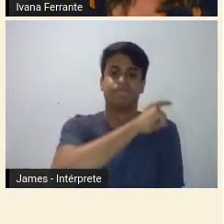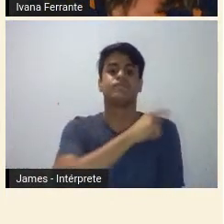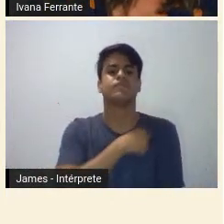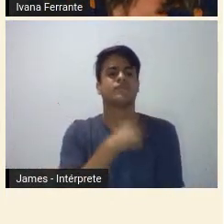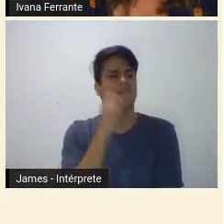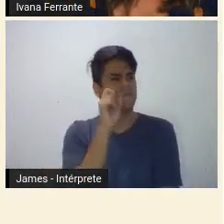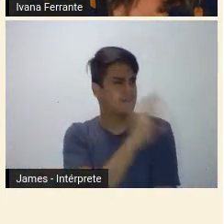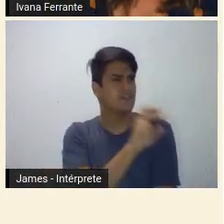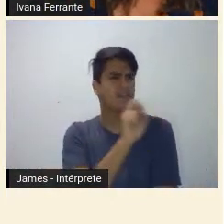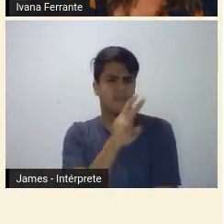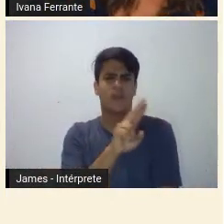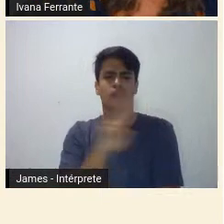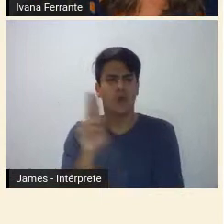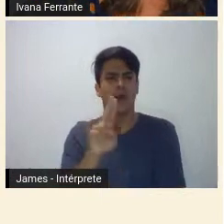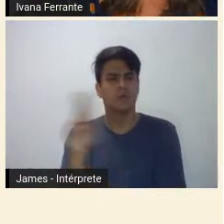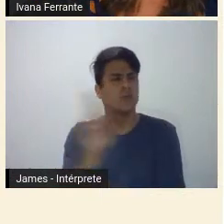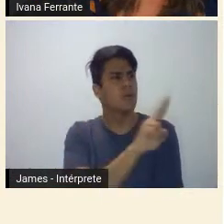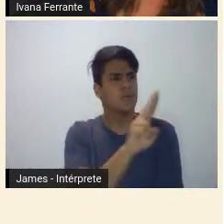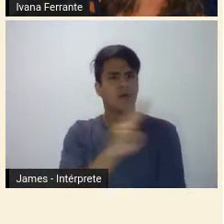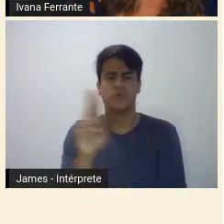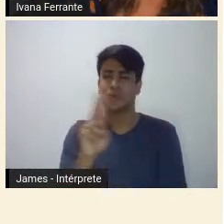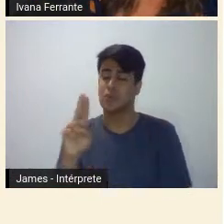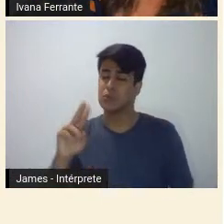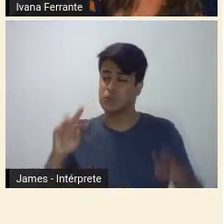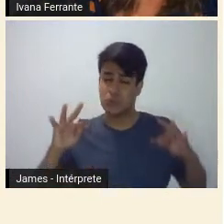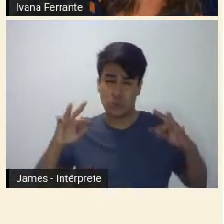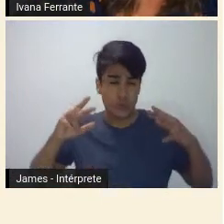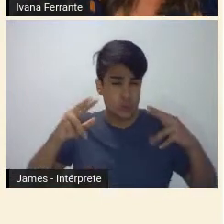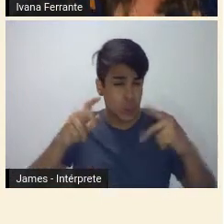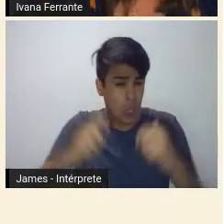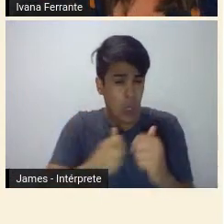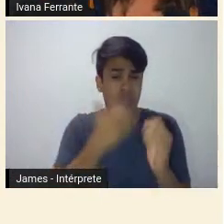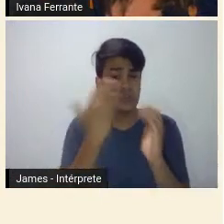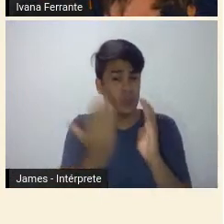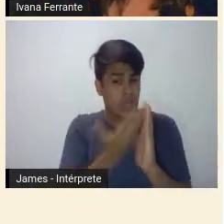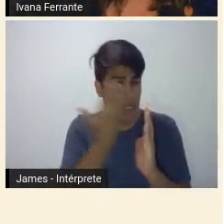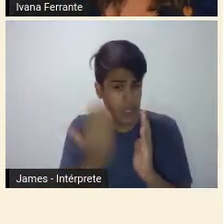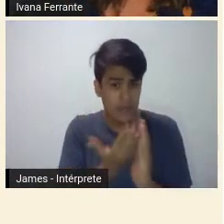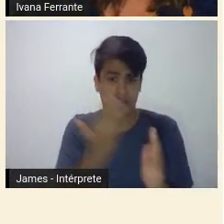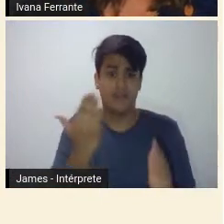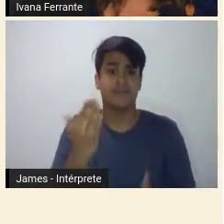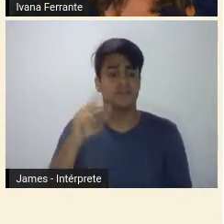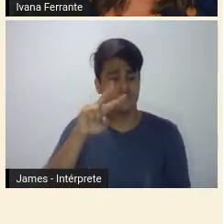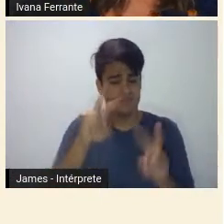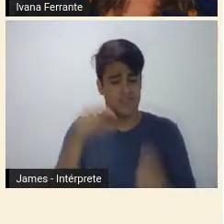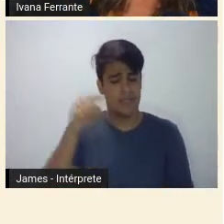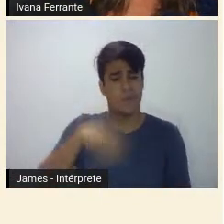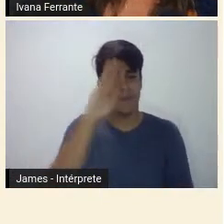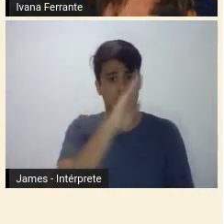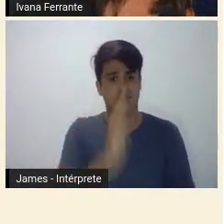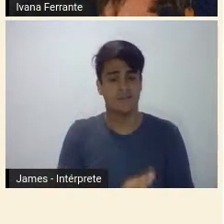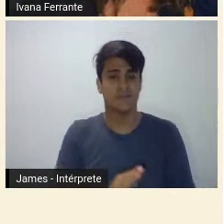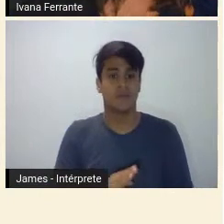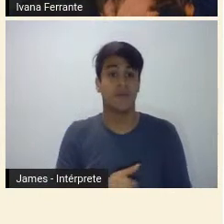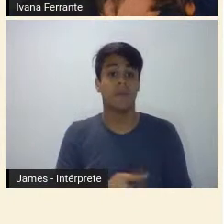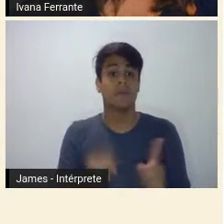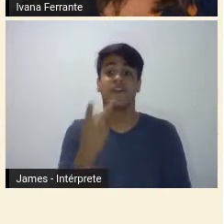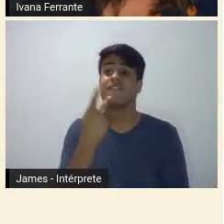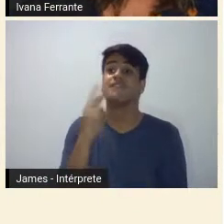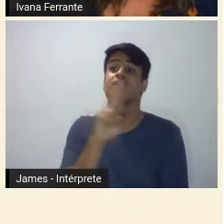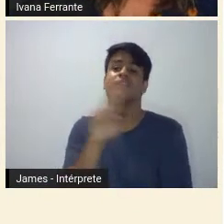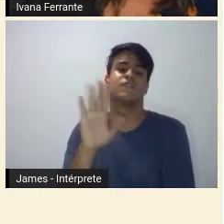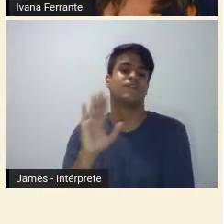nome de Adiano citado em todos os livros de historiografia literária brasileira, mas apenas citado.